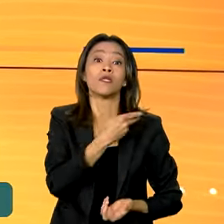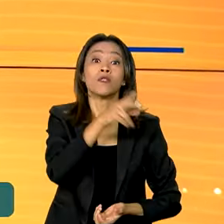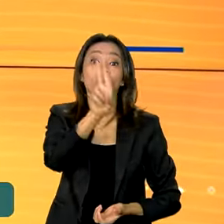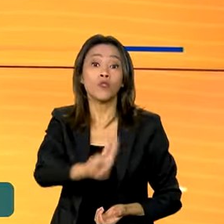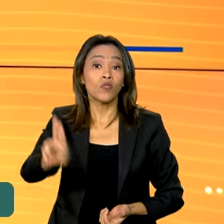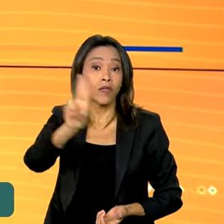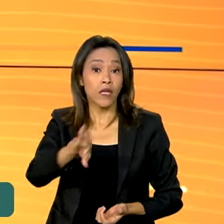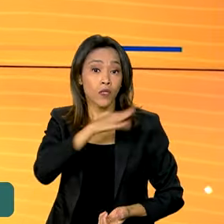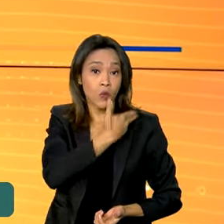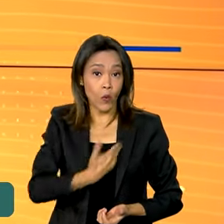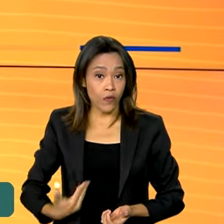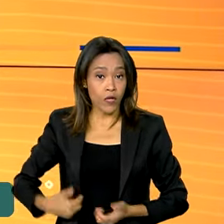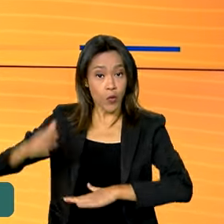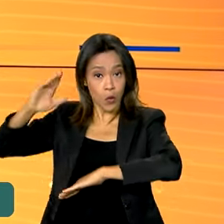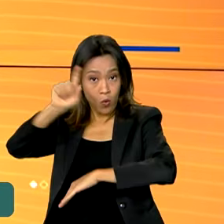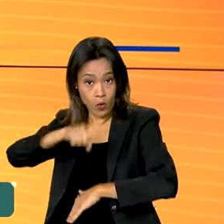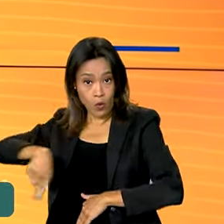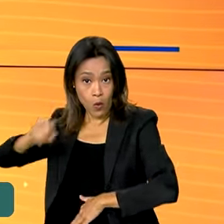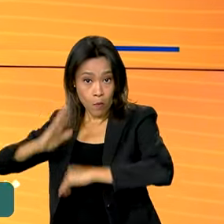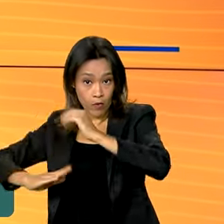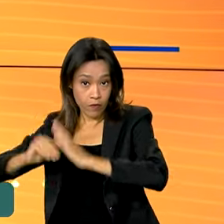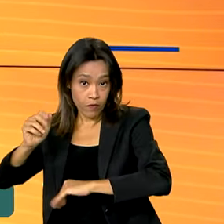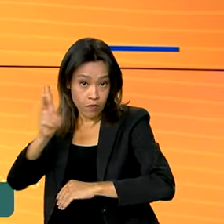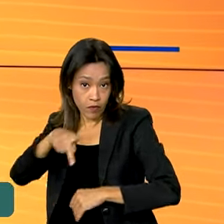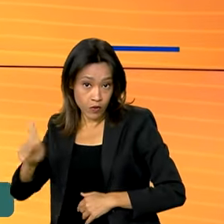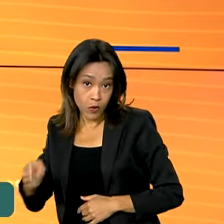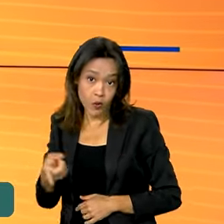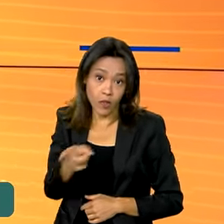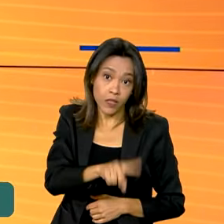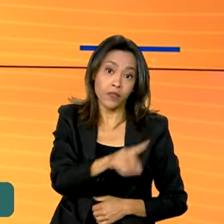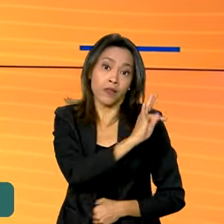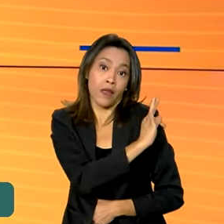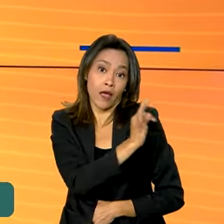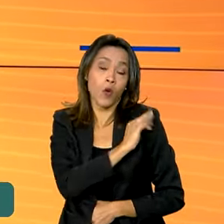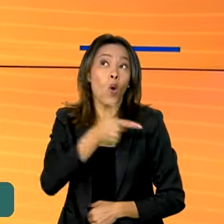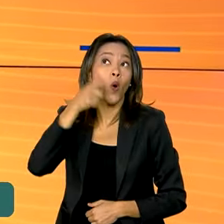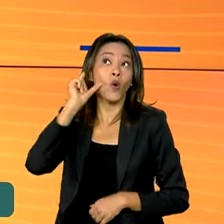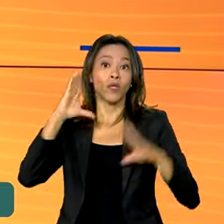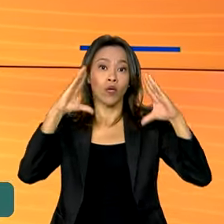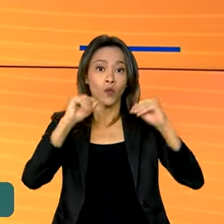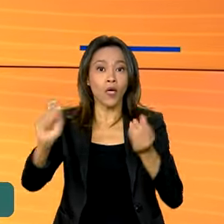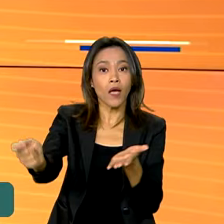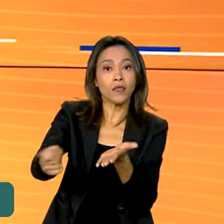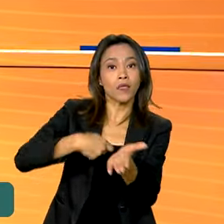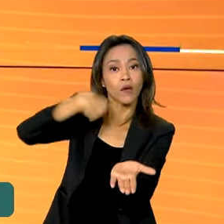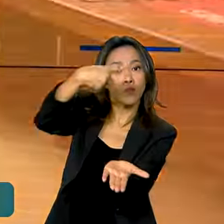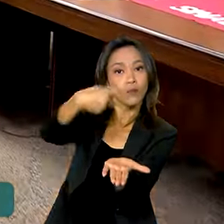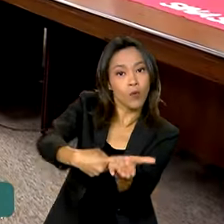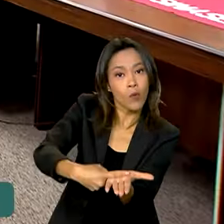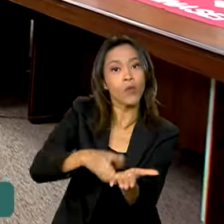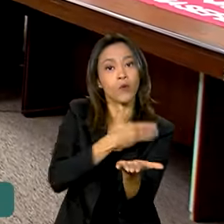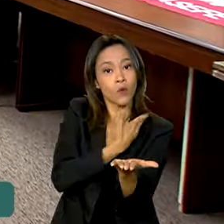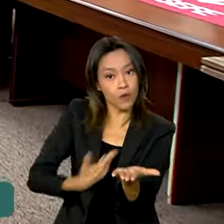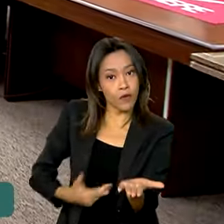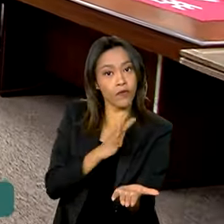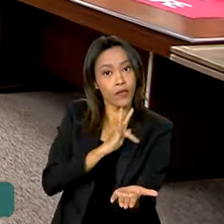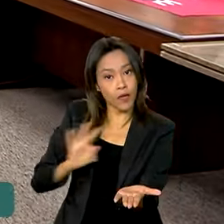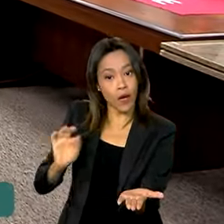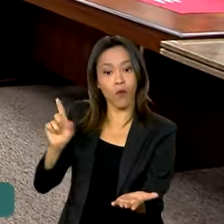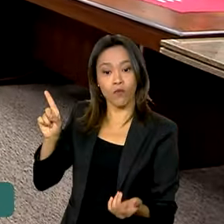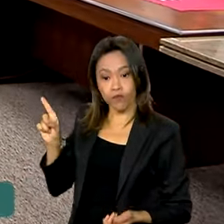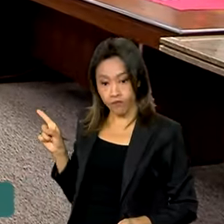Professores e técnicos universitários assinaram ontem à noite um acordo com o governo federal. A proposta prevê a